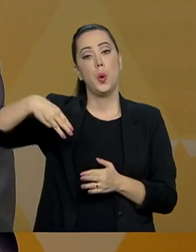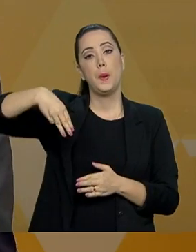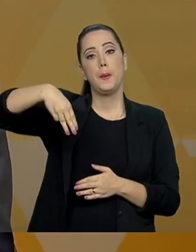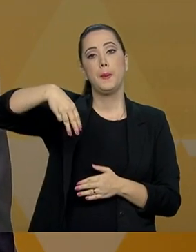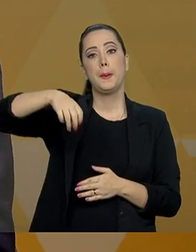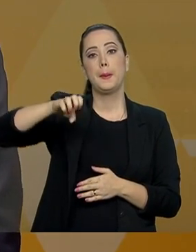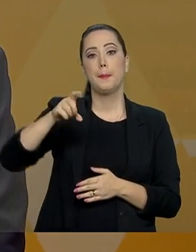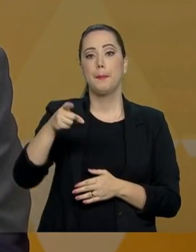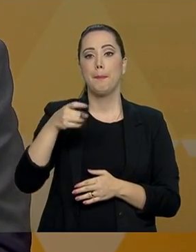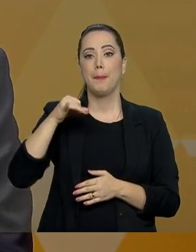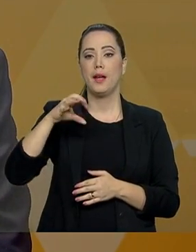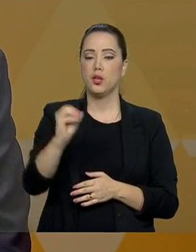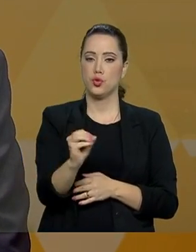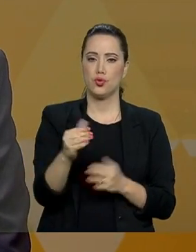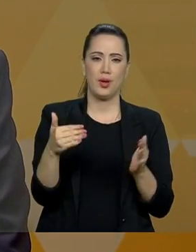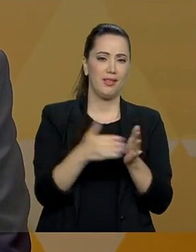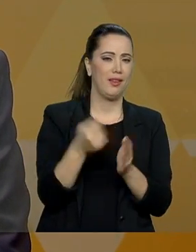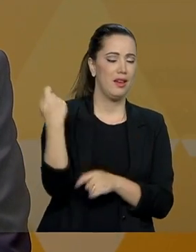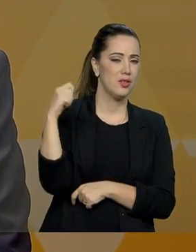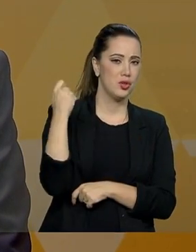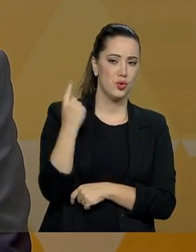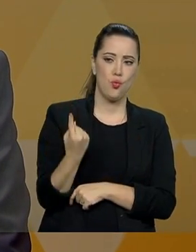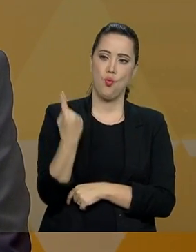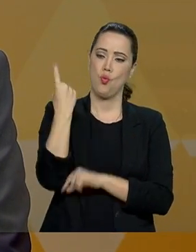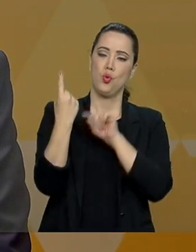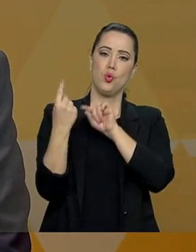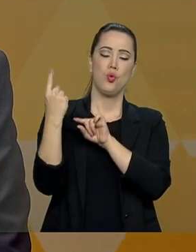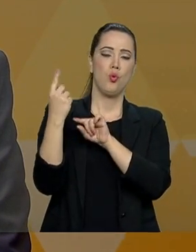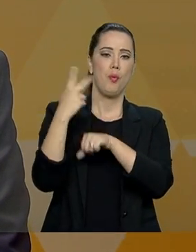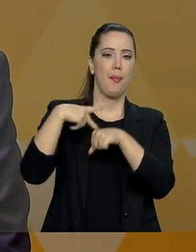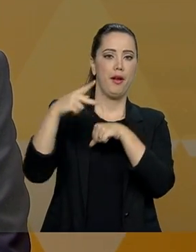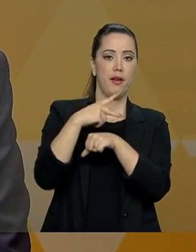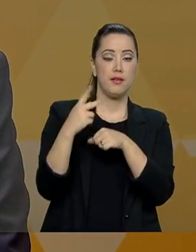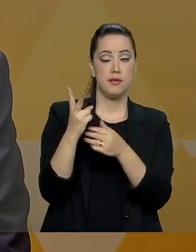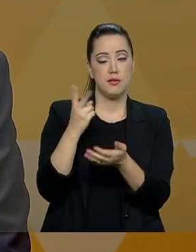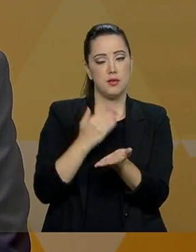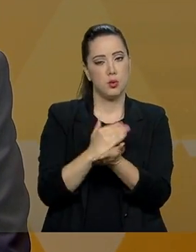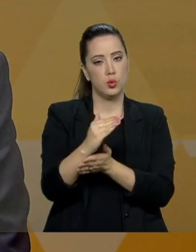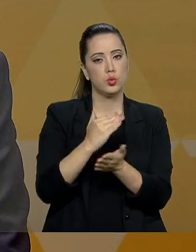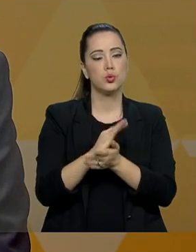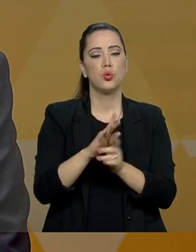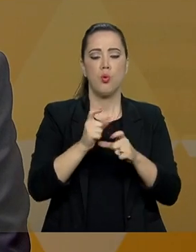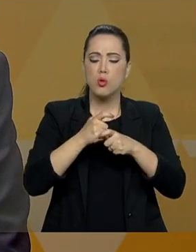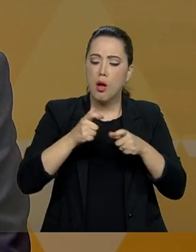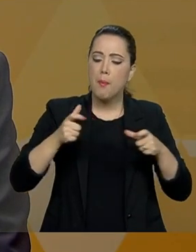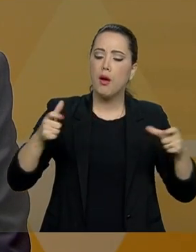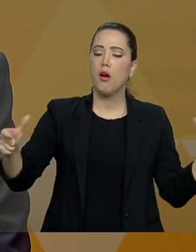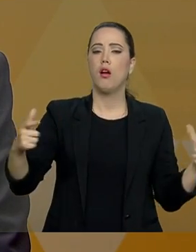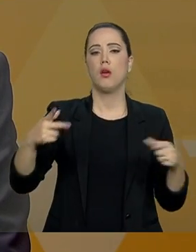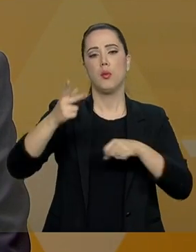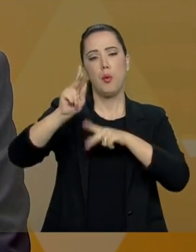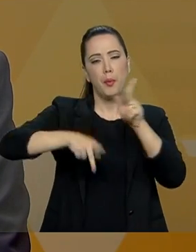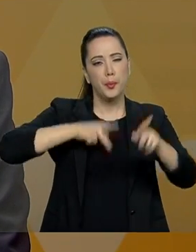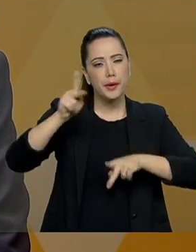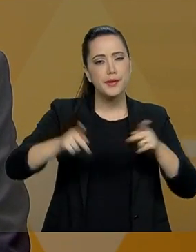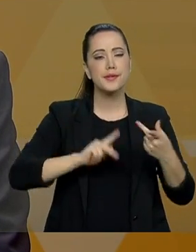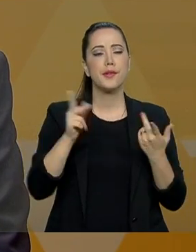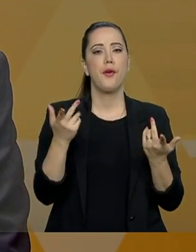o único país que remanesce com o tamanho, com o potencial, com a população, com o mercado